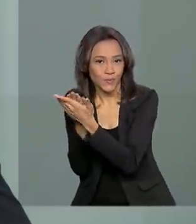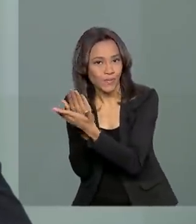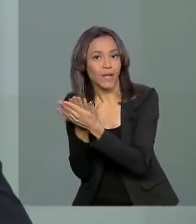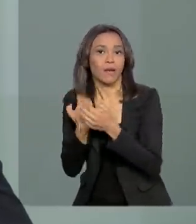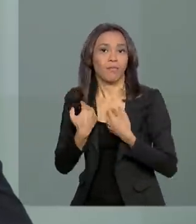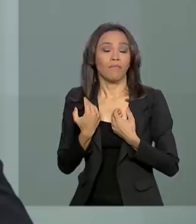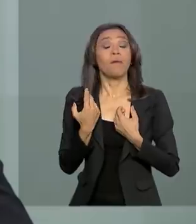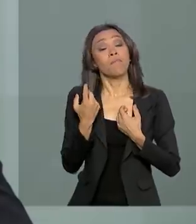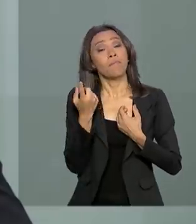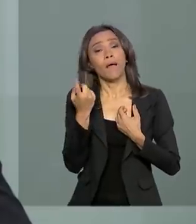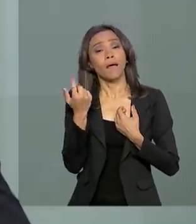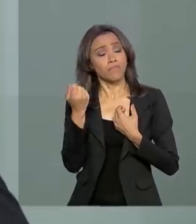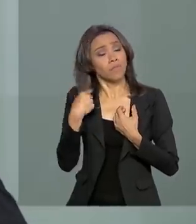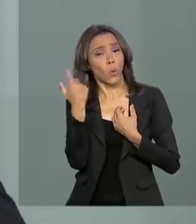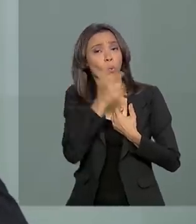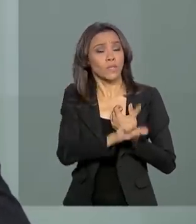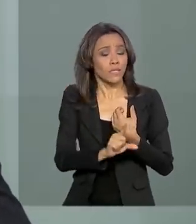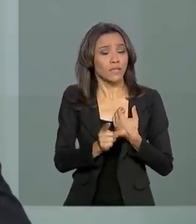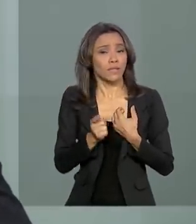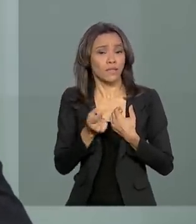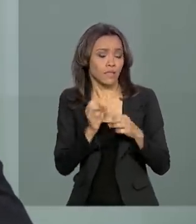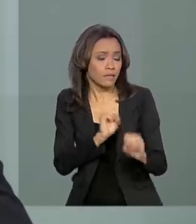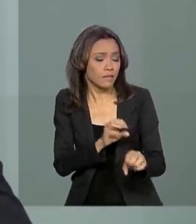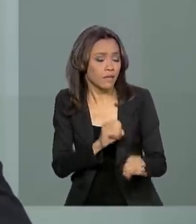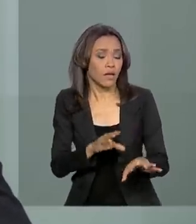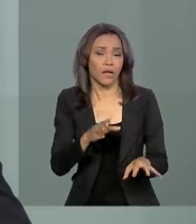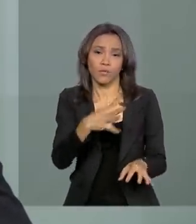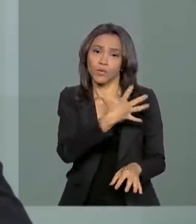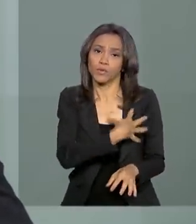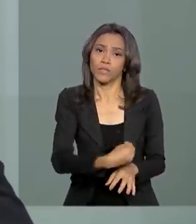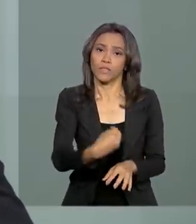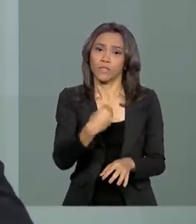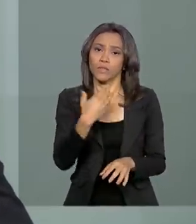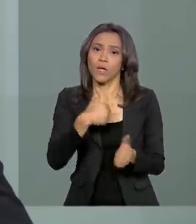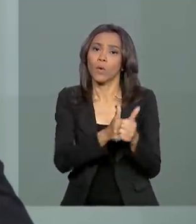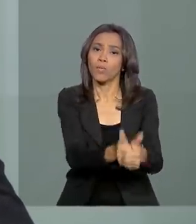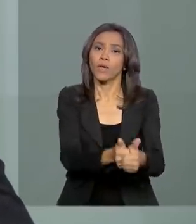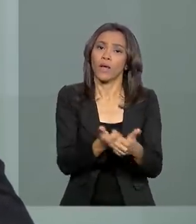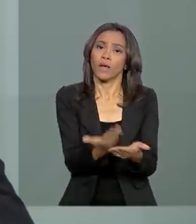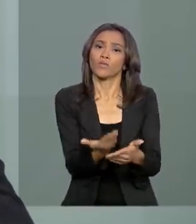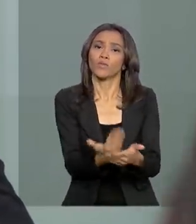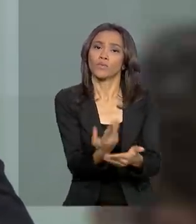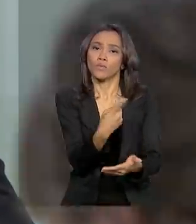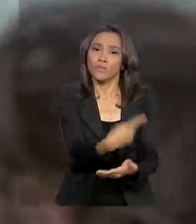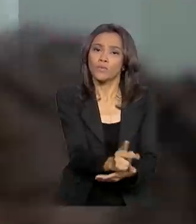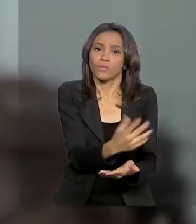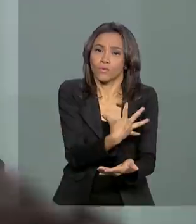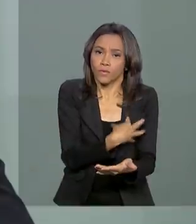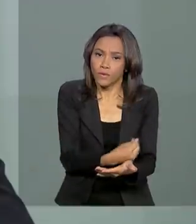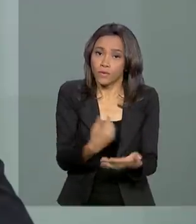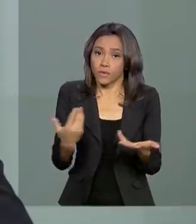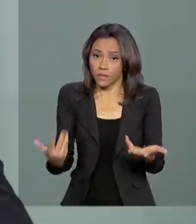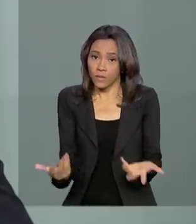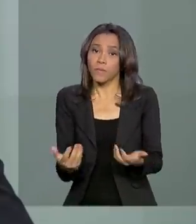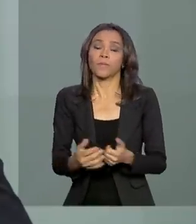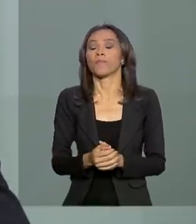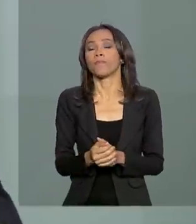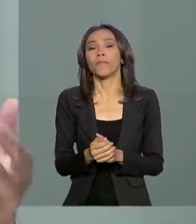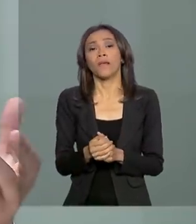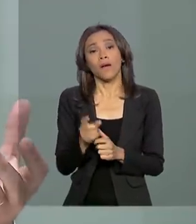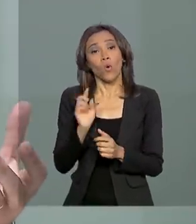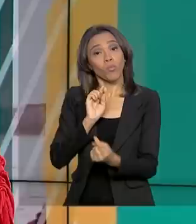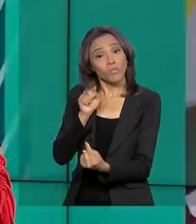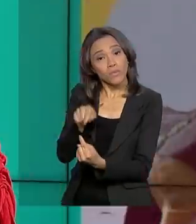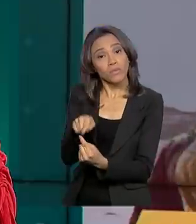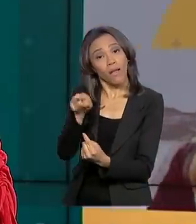familiar para poderem estar mais próximos dos filhos, acompanhar a vida escolar dos filhos. Então, o público, grosso modo, é a